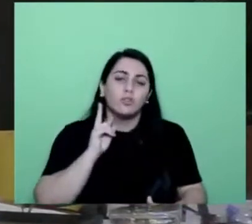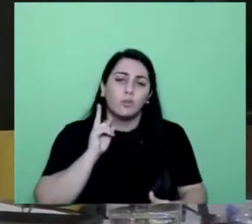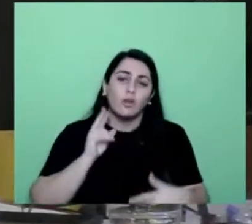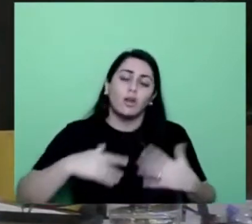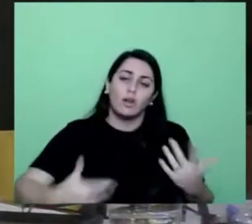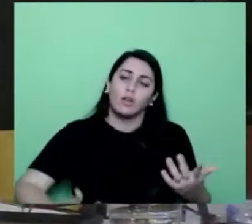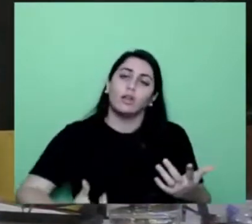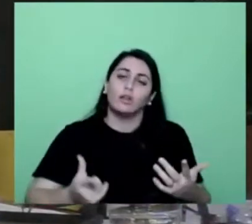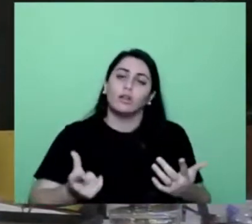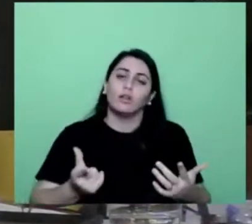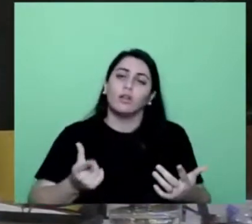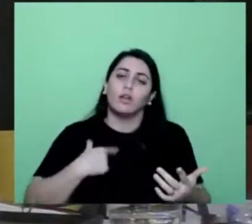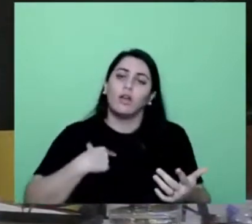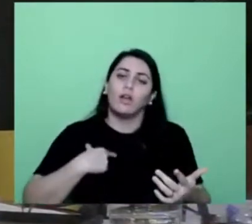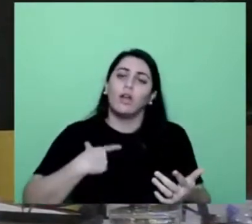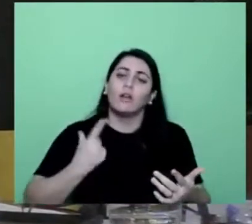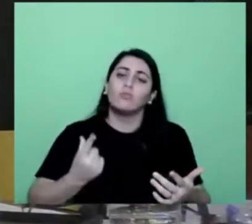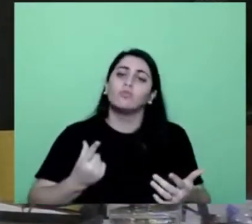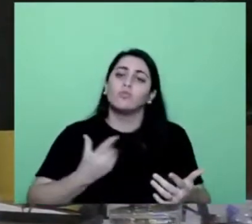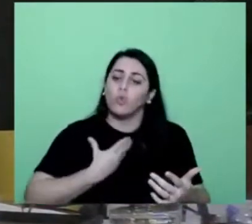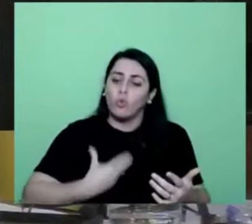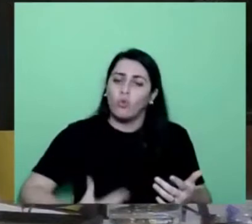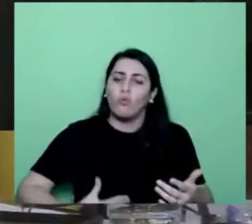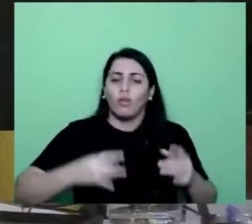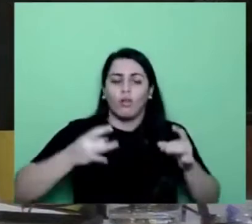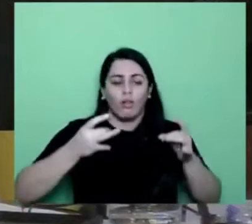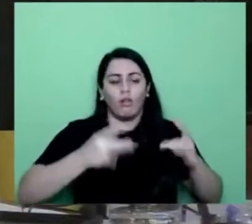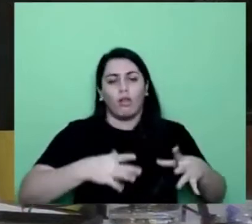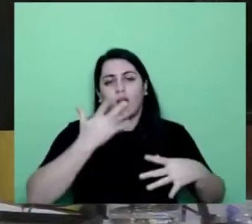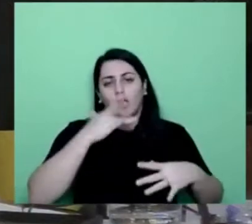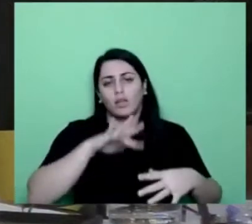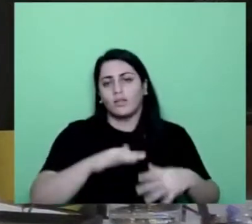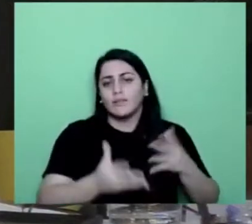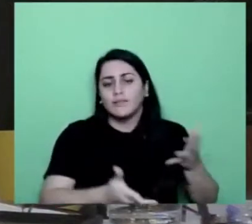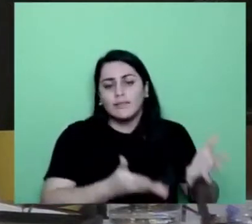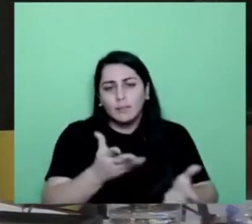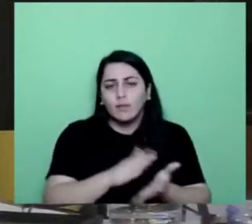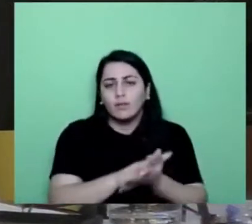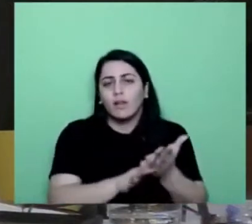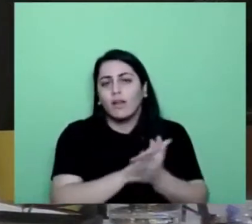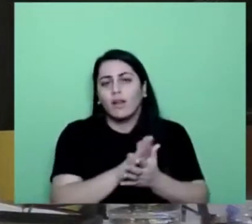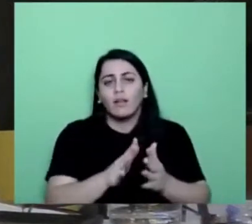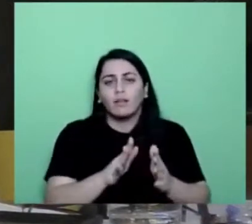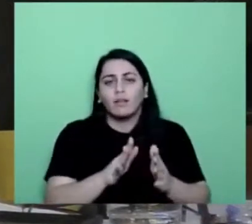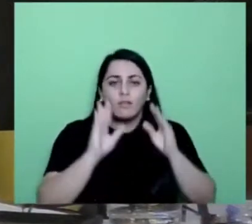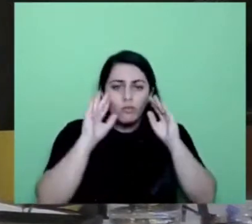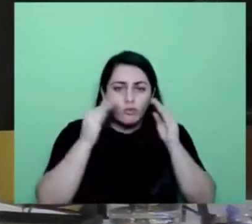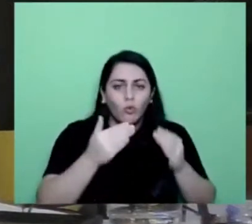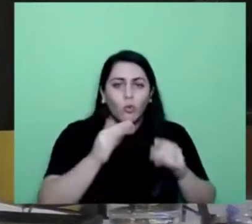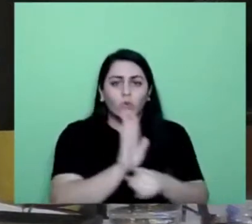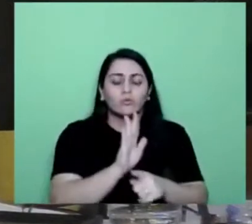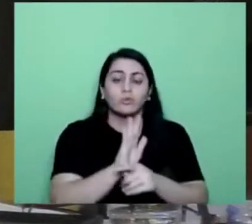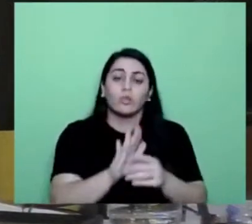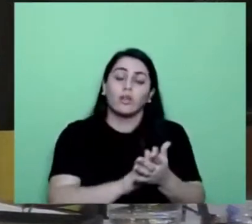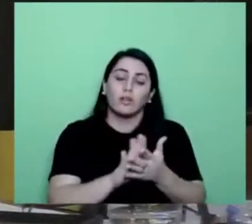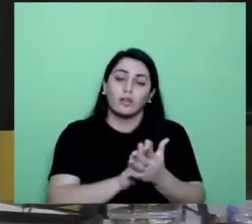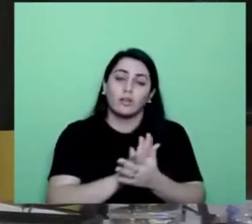é o Estado, quando abandona a criança e não trata ela como prioridade absoluta. Aí sim, quem